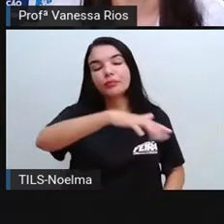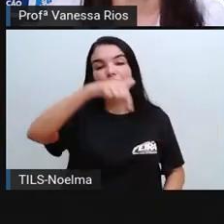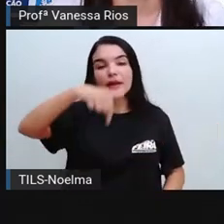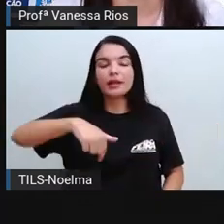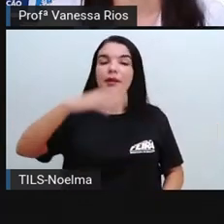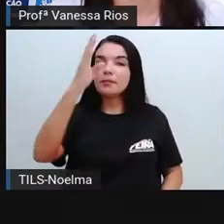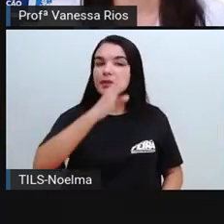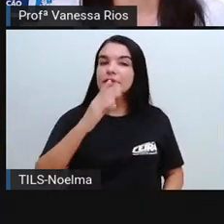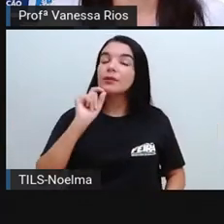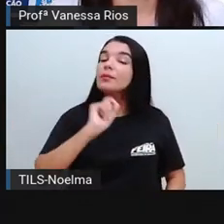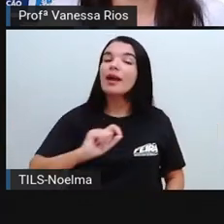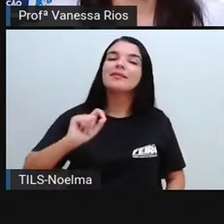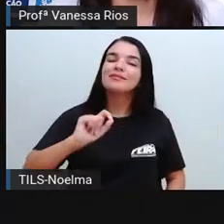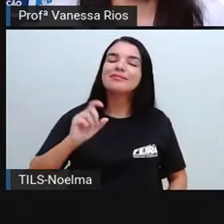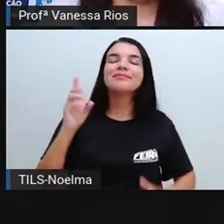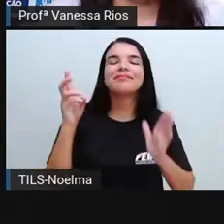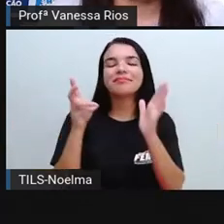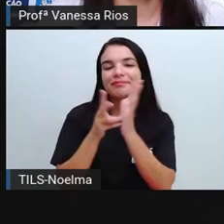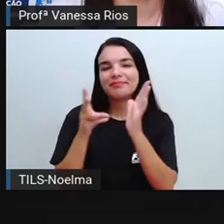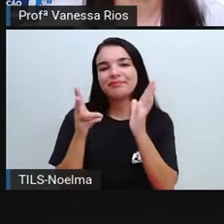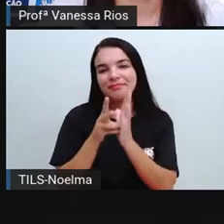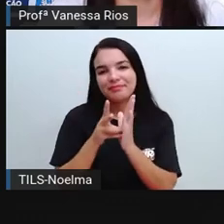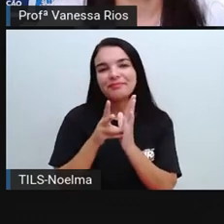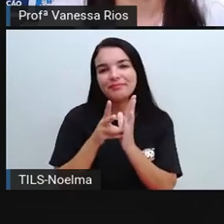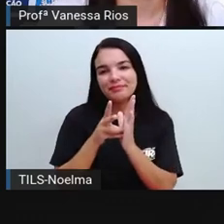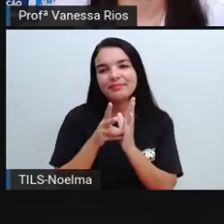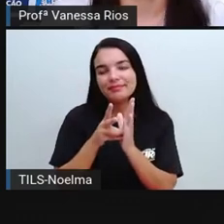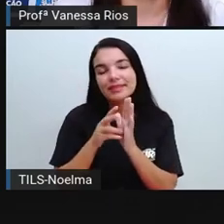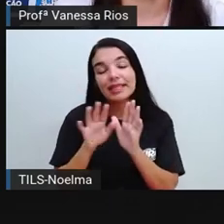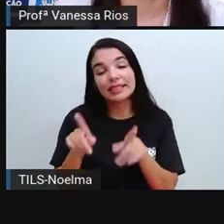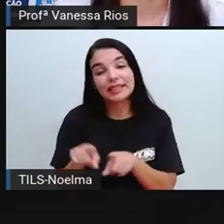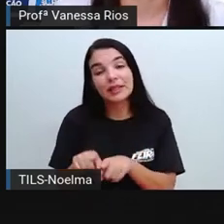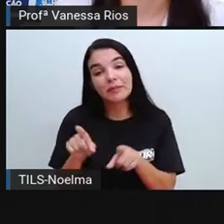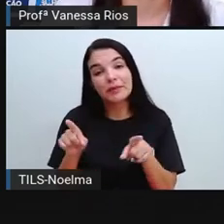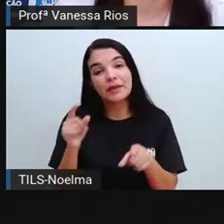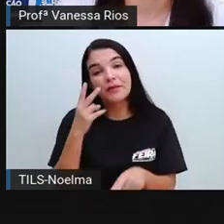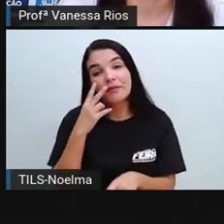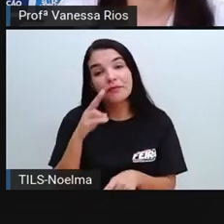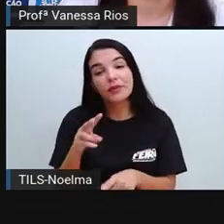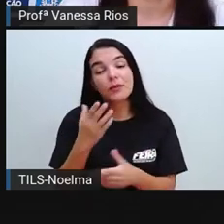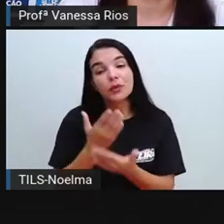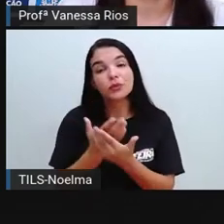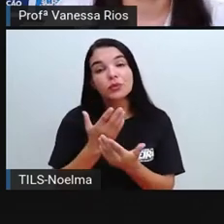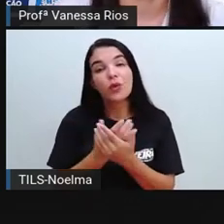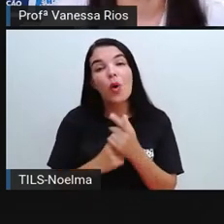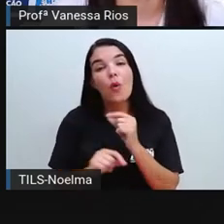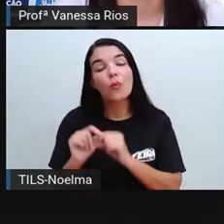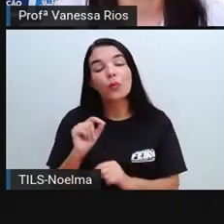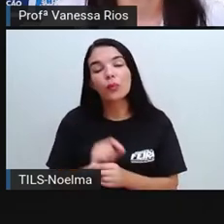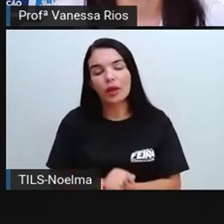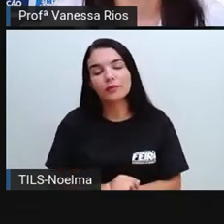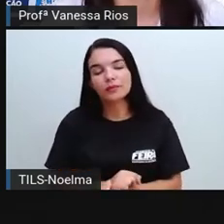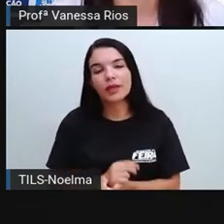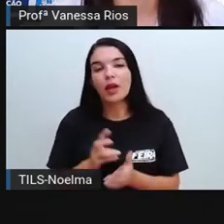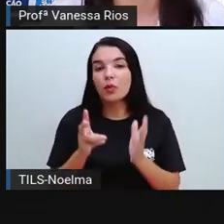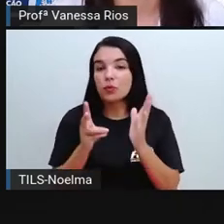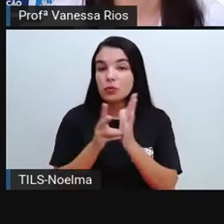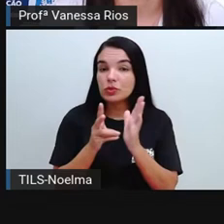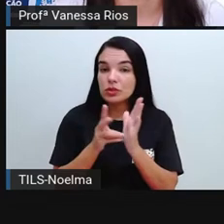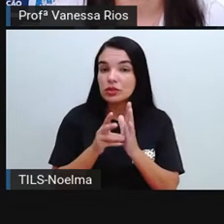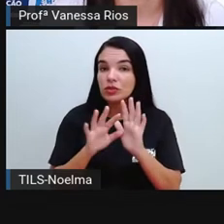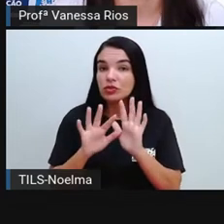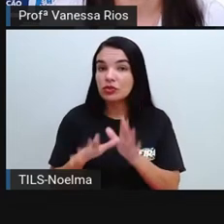aí? Os indígenas. Inclusive a gente viu, A gente estudou sobre isso, que os indígenas, eles